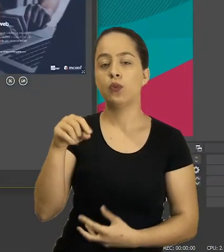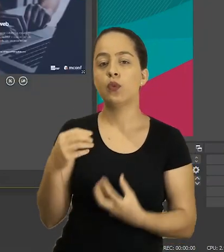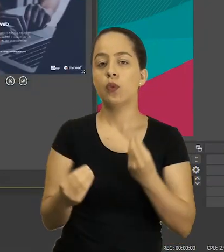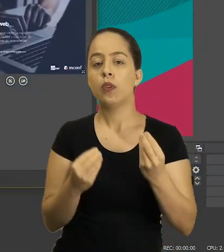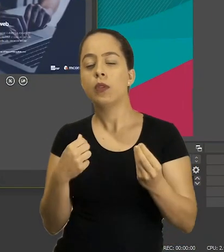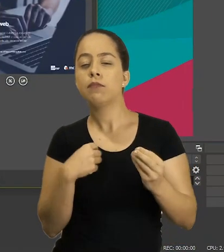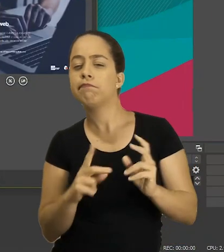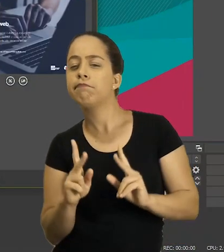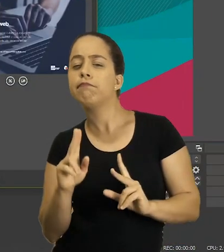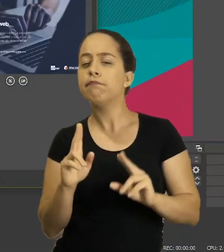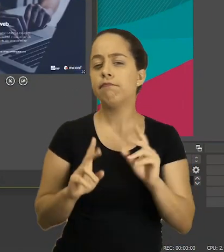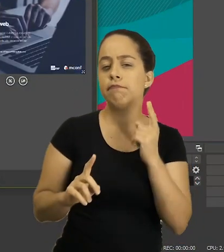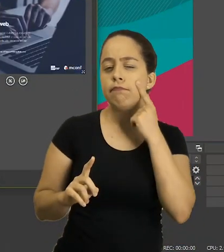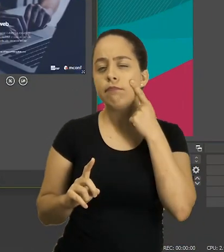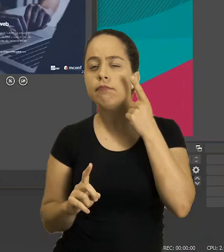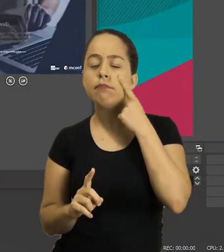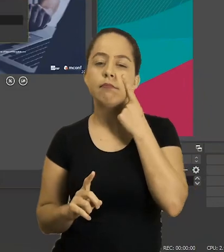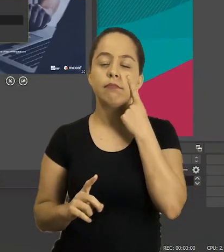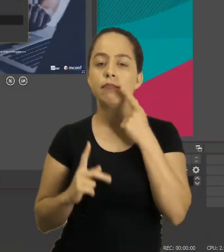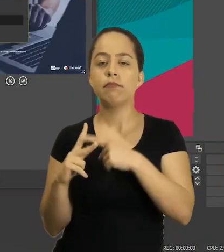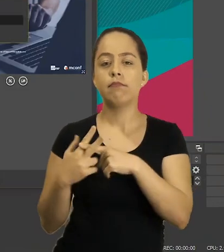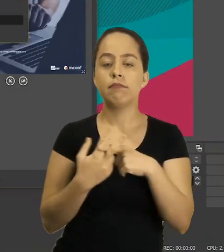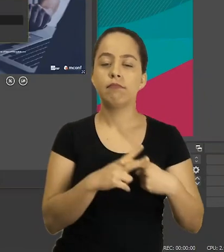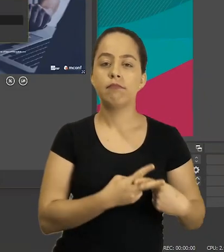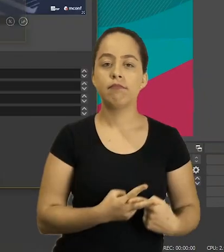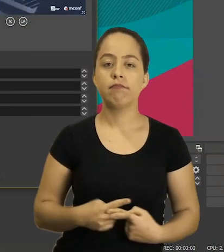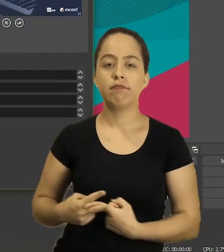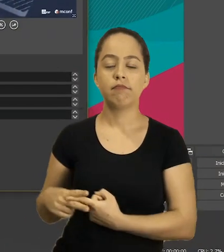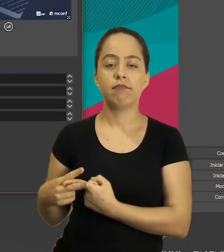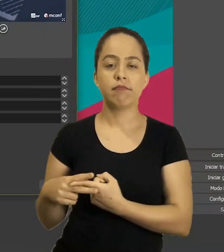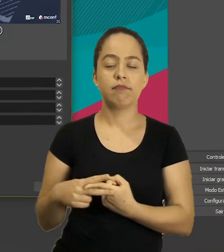aí vou colocar aqui o filtro de recortar